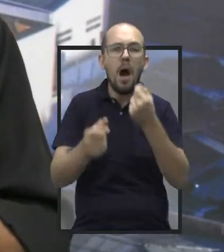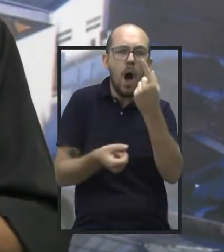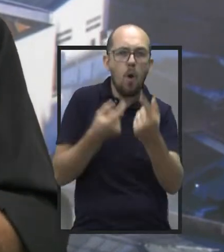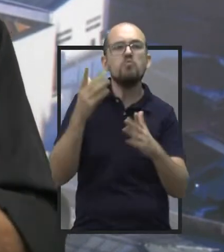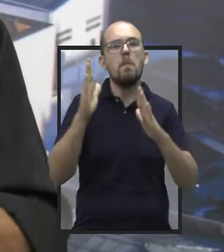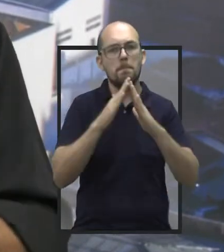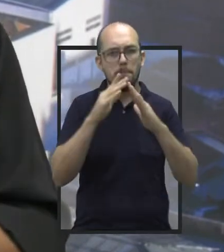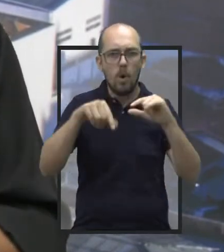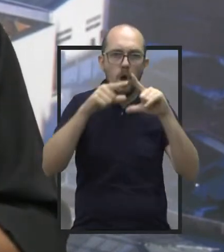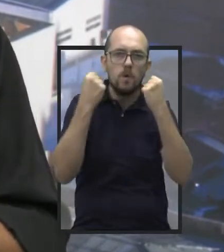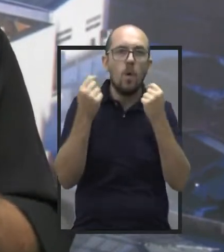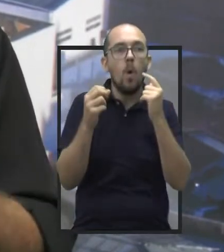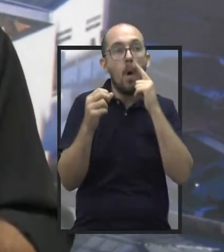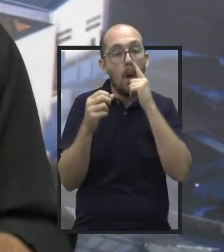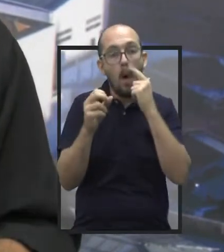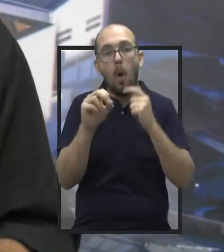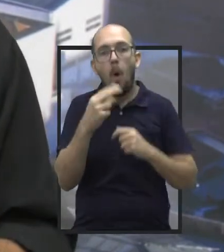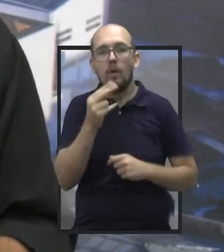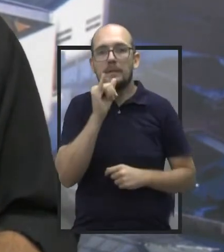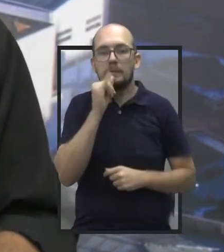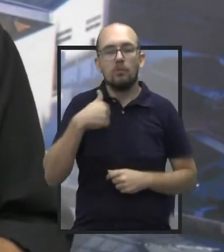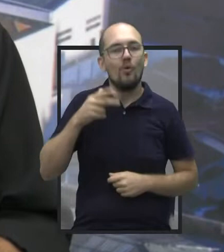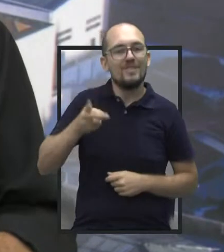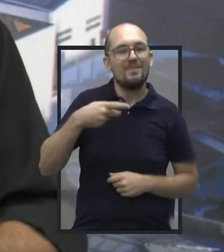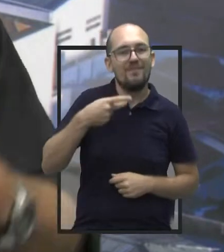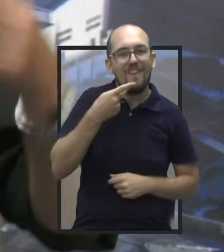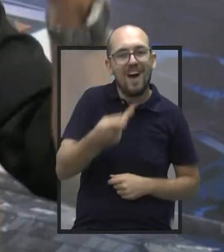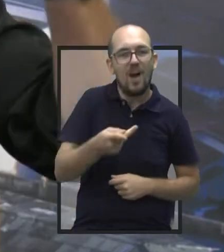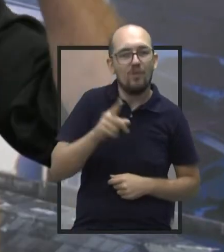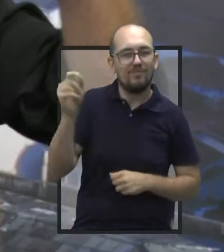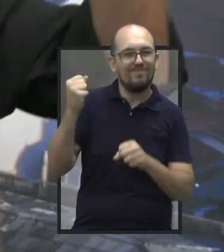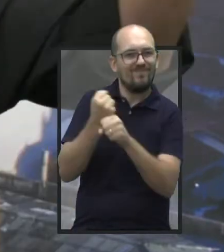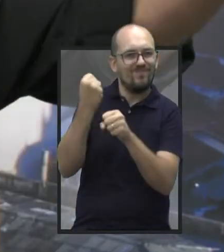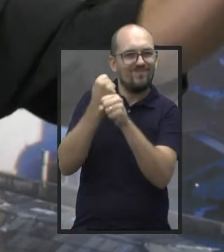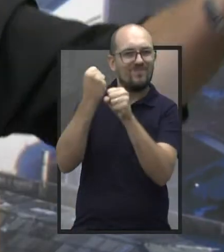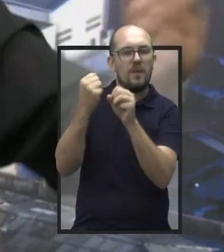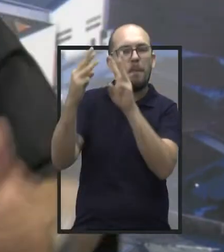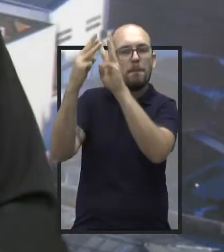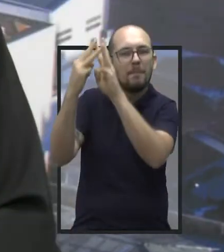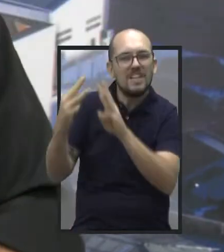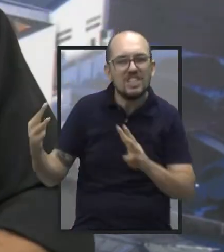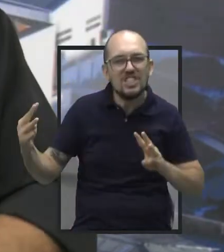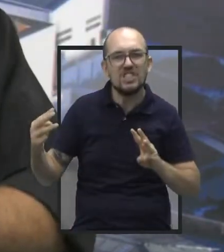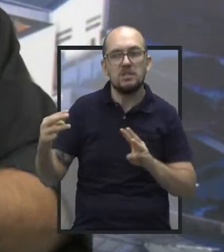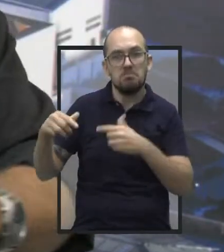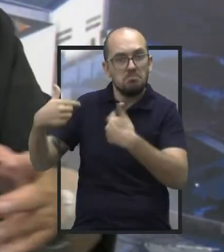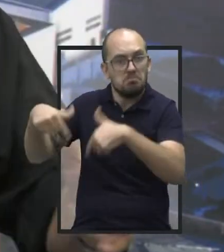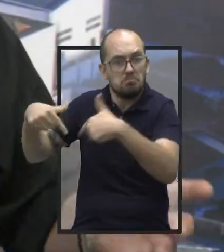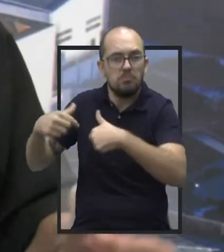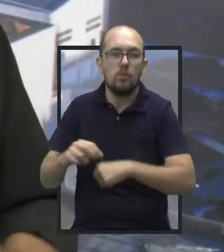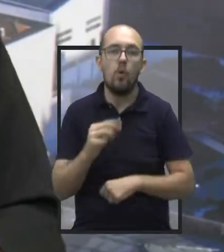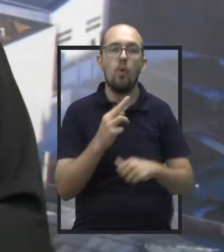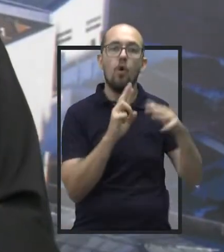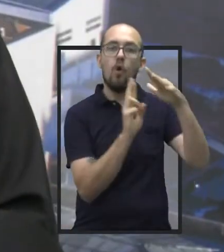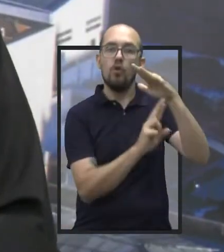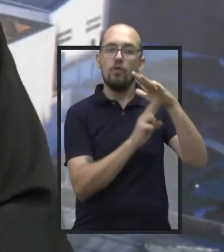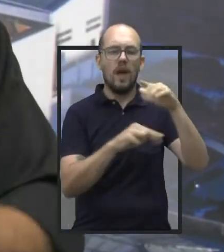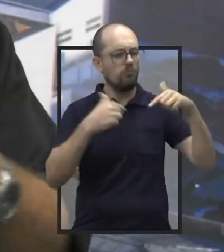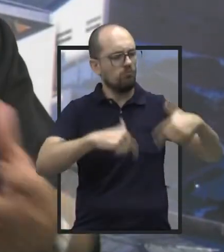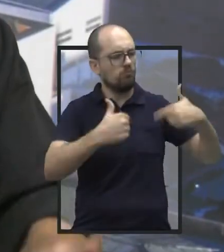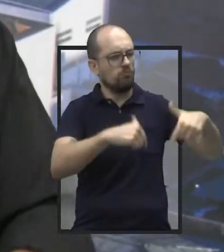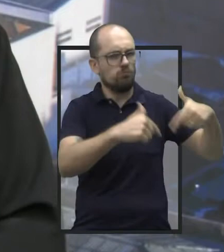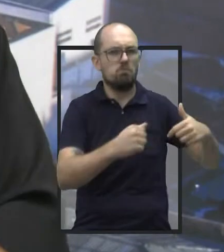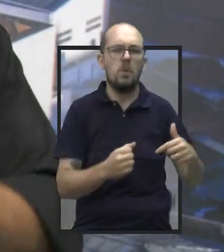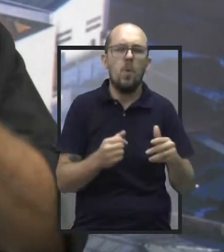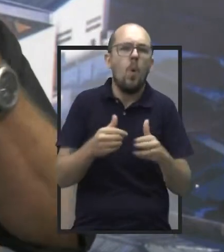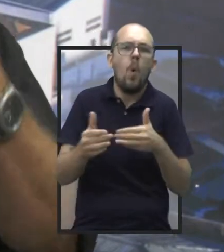repente teve uma coisa relevante, por exemplo, que eu falo sempre na construção da matriz, na construção da rodoviária, fez um feito grande aí para a cidade, pode